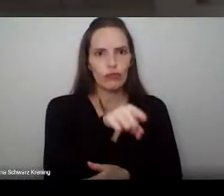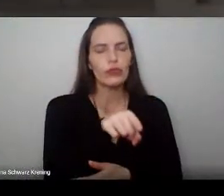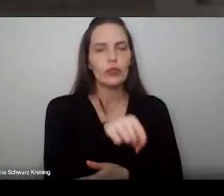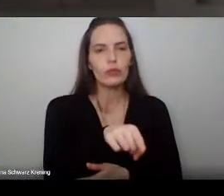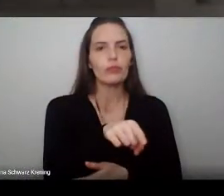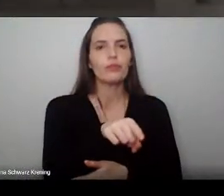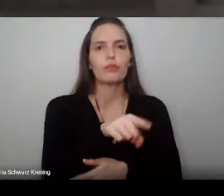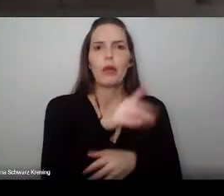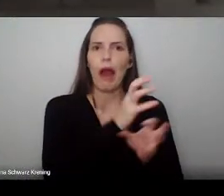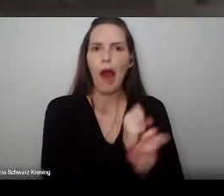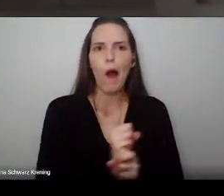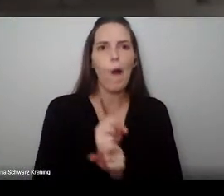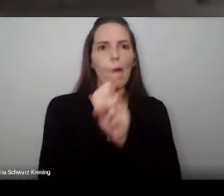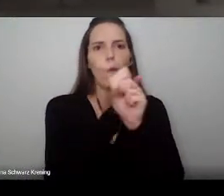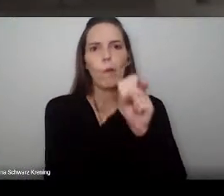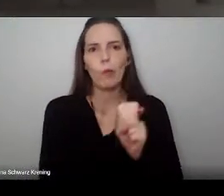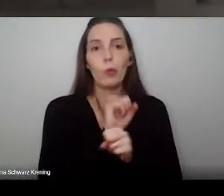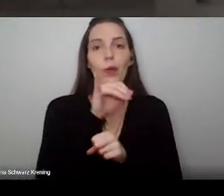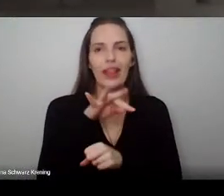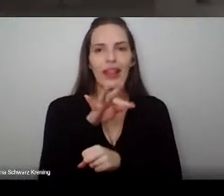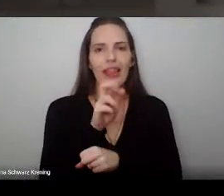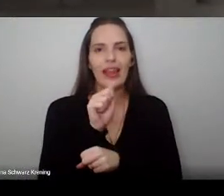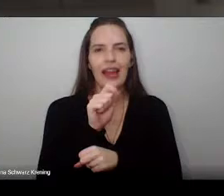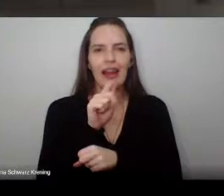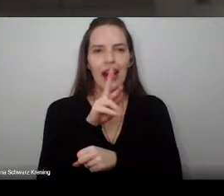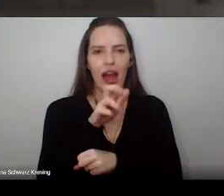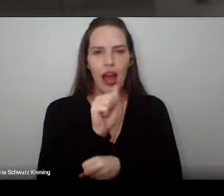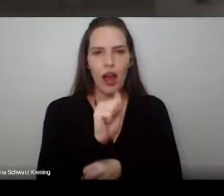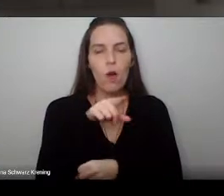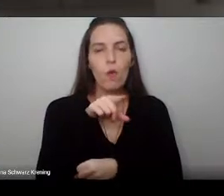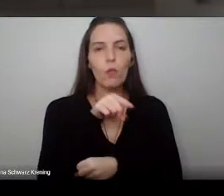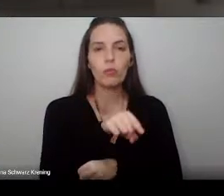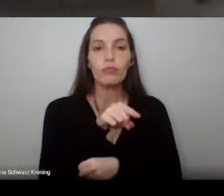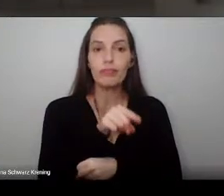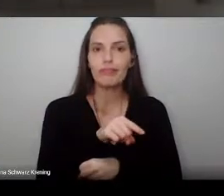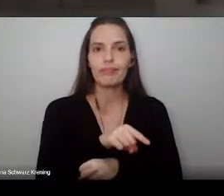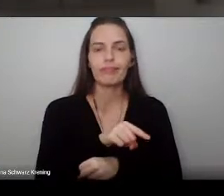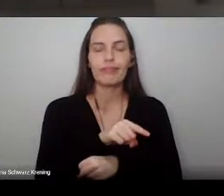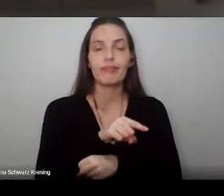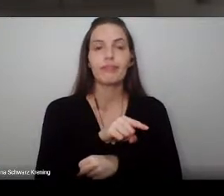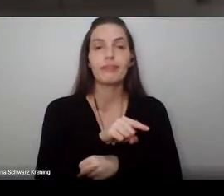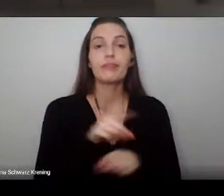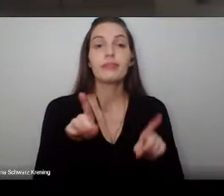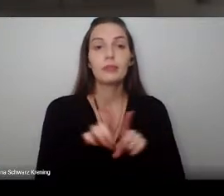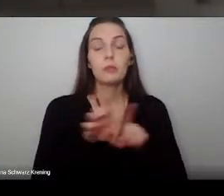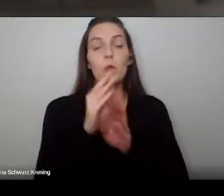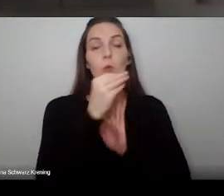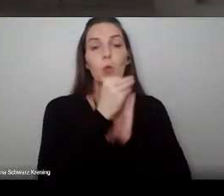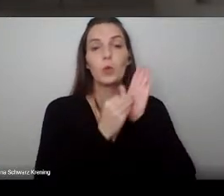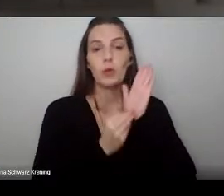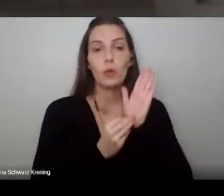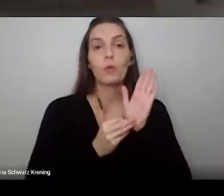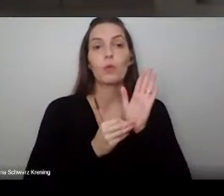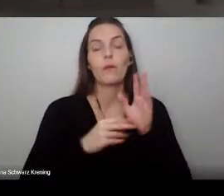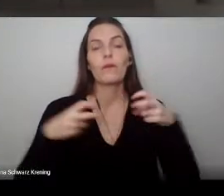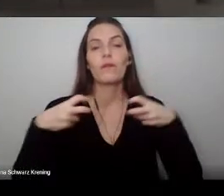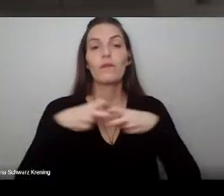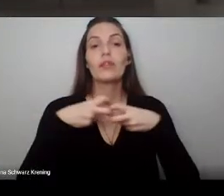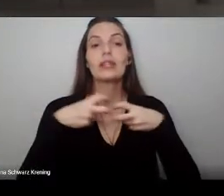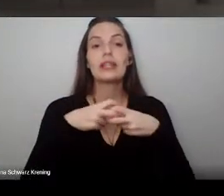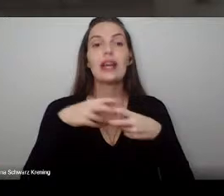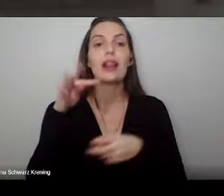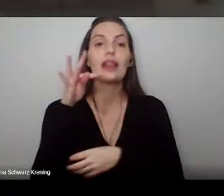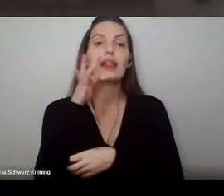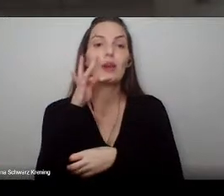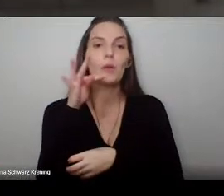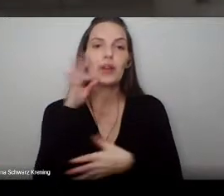que ocupavam quatro páginas por questão, até a distração de conteúdos de Física Teórica nada intuitivos. Como esquecer da